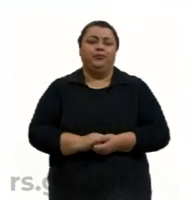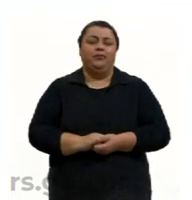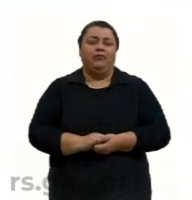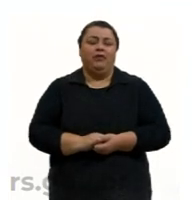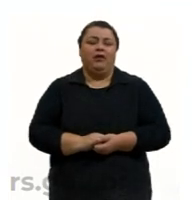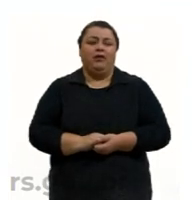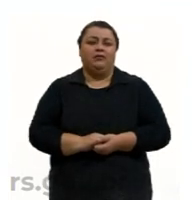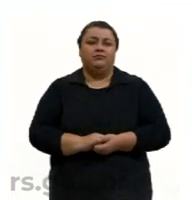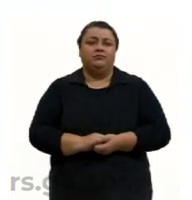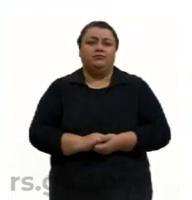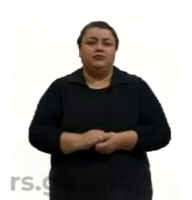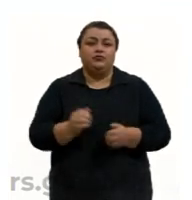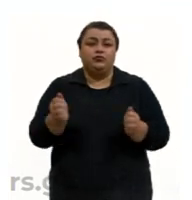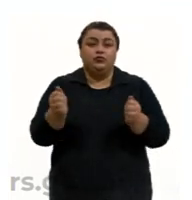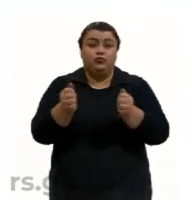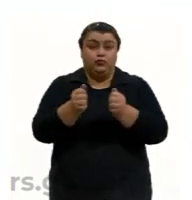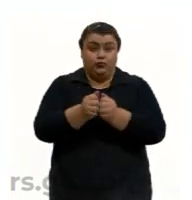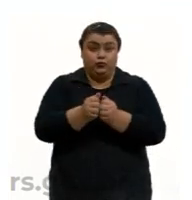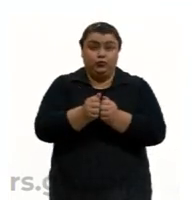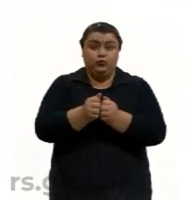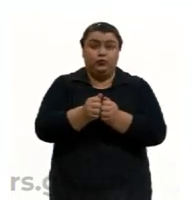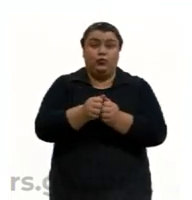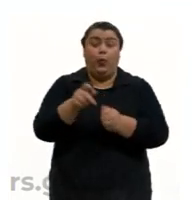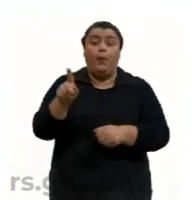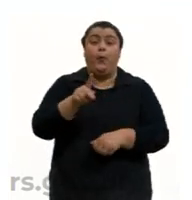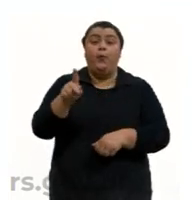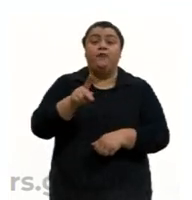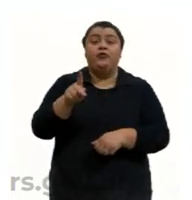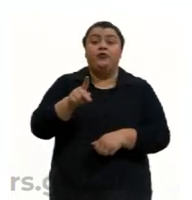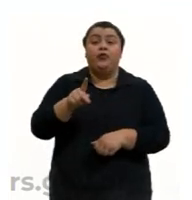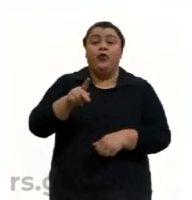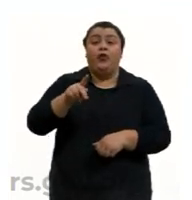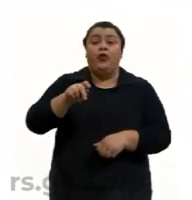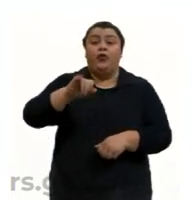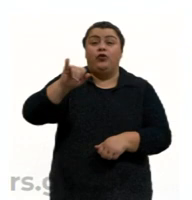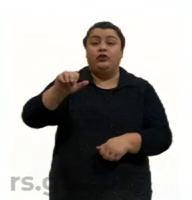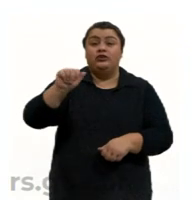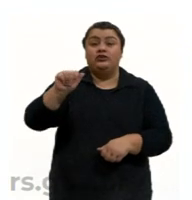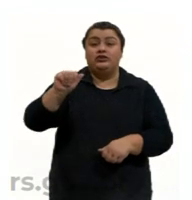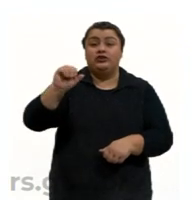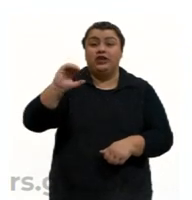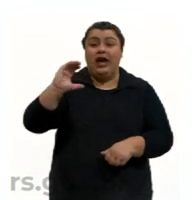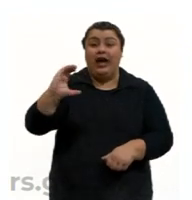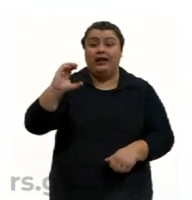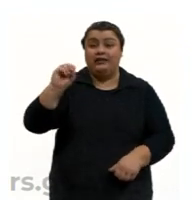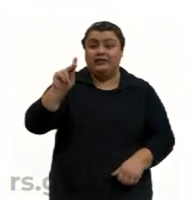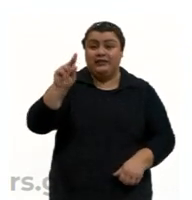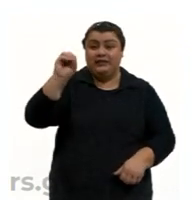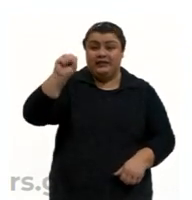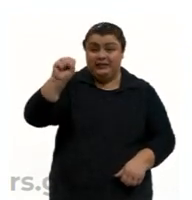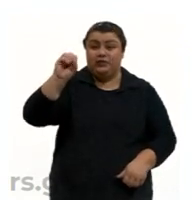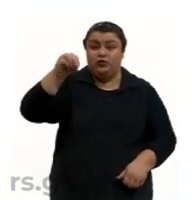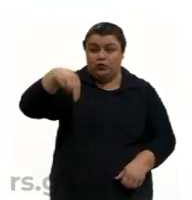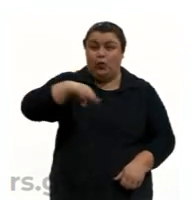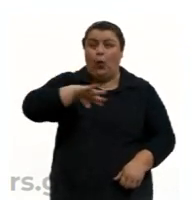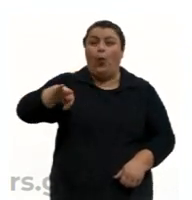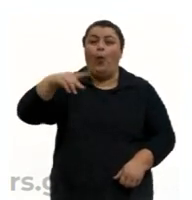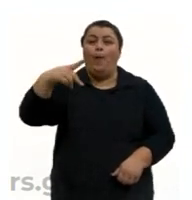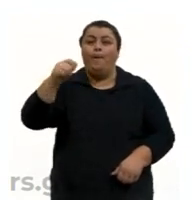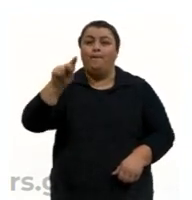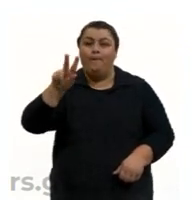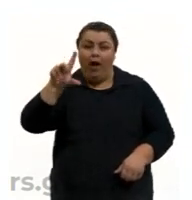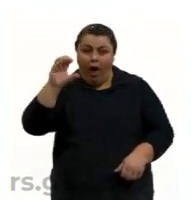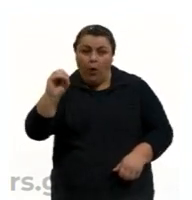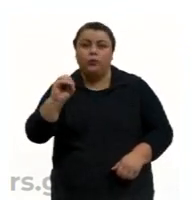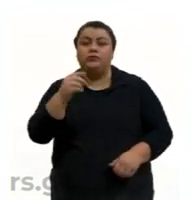Comigo está o professor Jaysson Paulo. Nós dois iremos, então, fazer esse trabalho junto com vocês. Eu sou